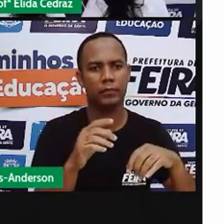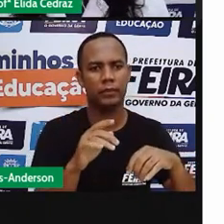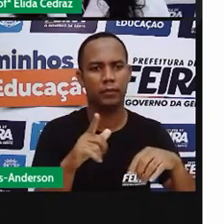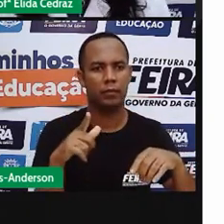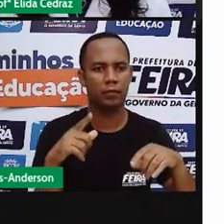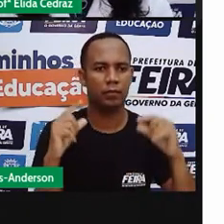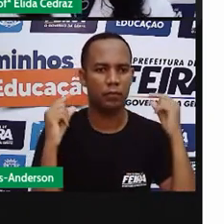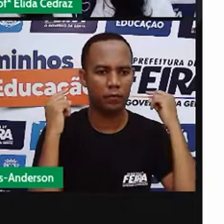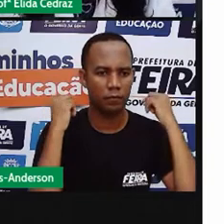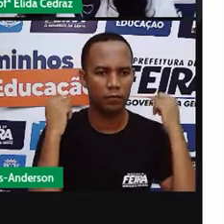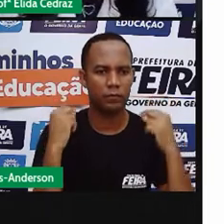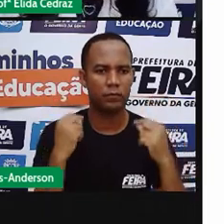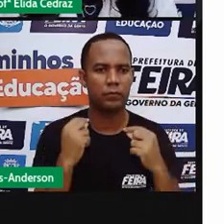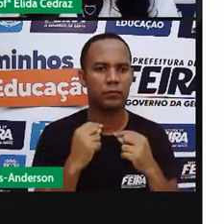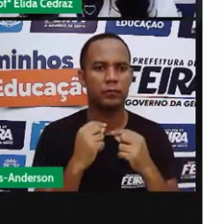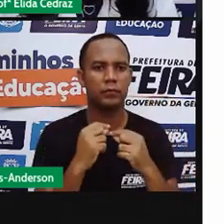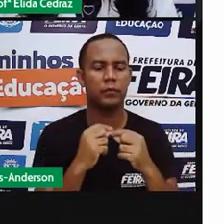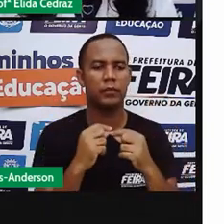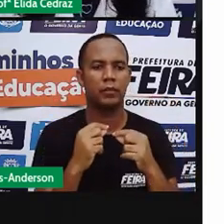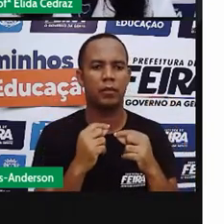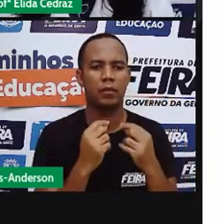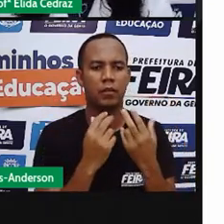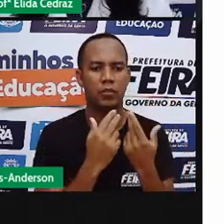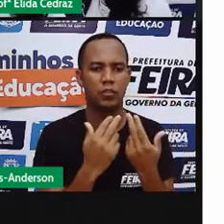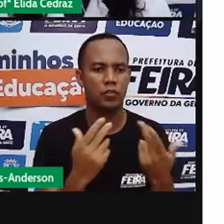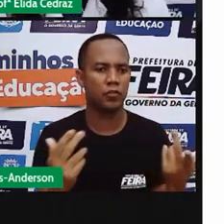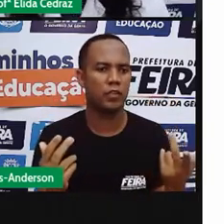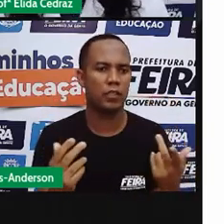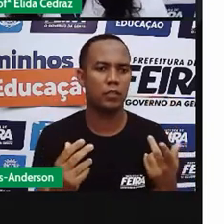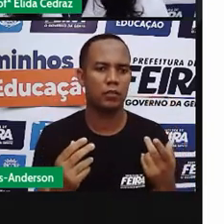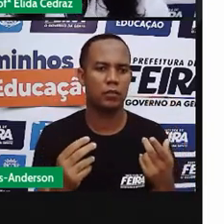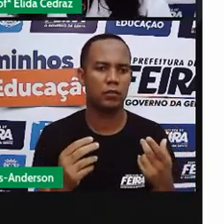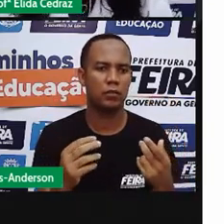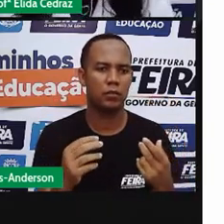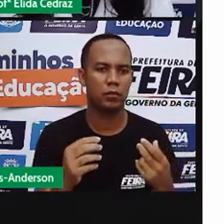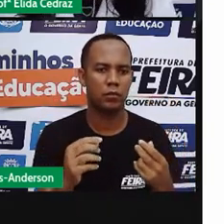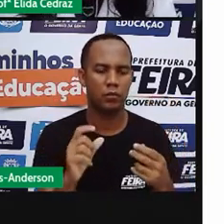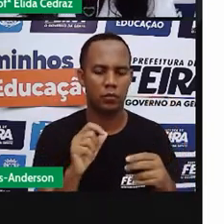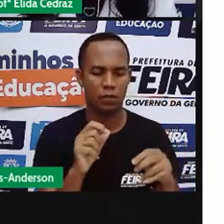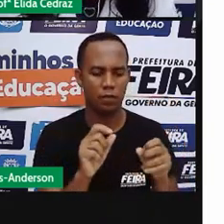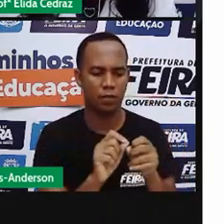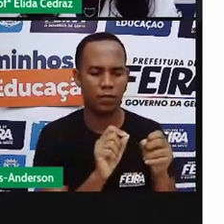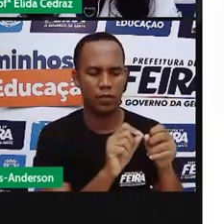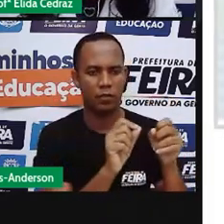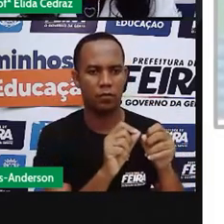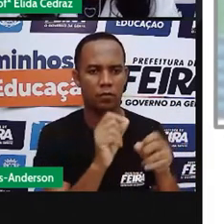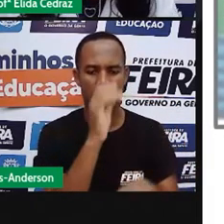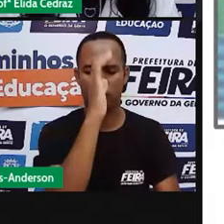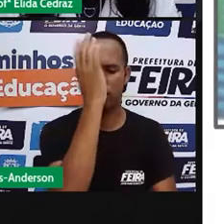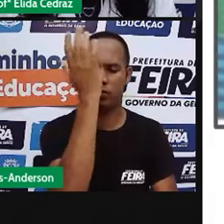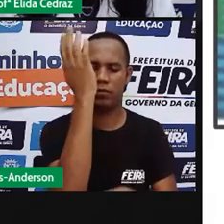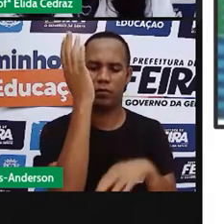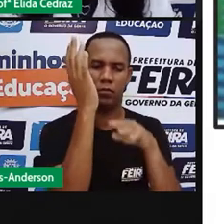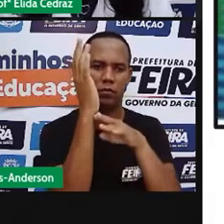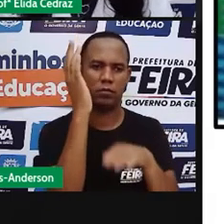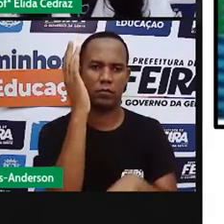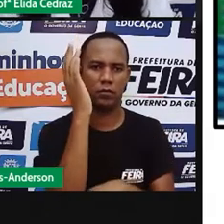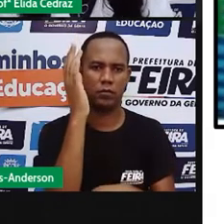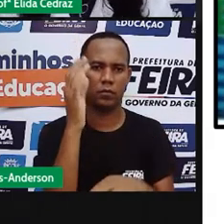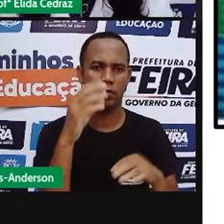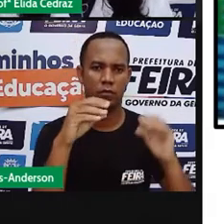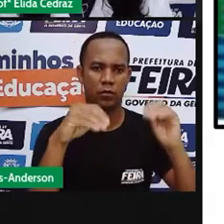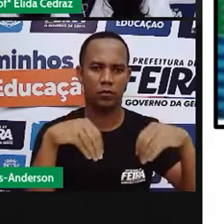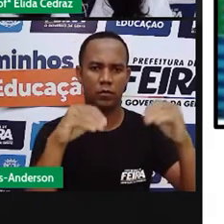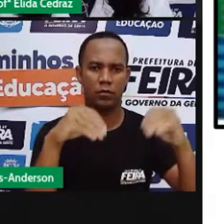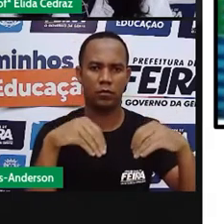miçangas, as pedrarias e enfeites de madeira ou de metal. Os tecidos africanos são